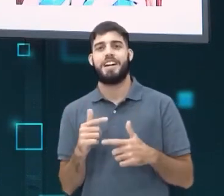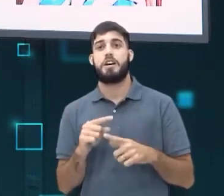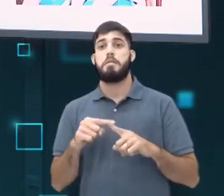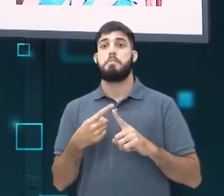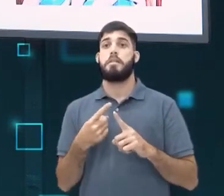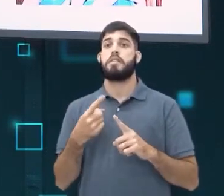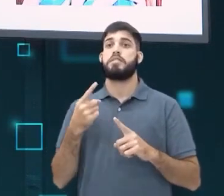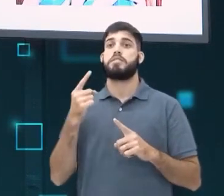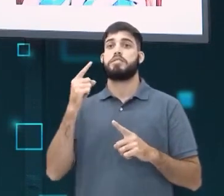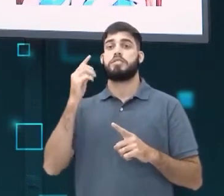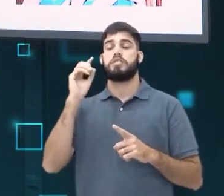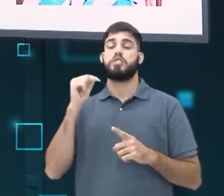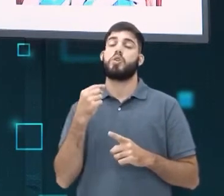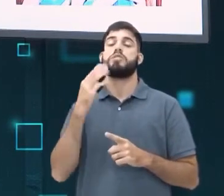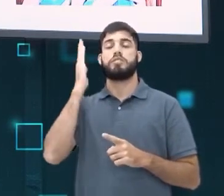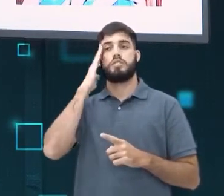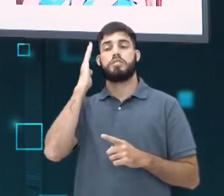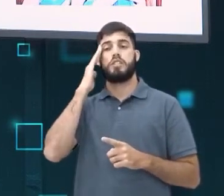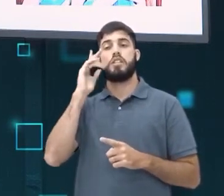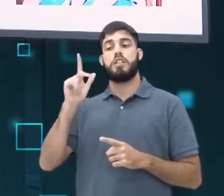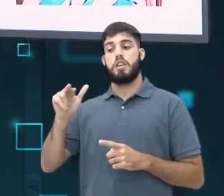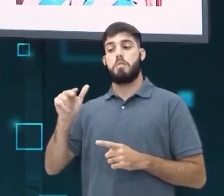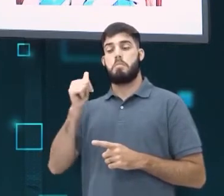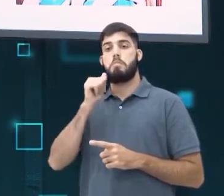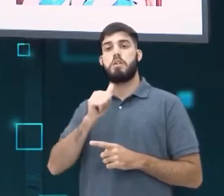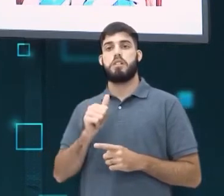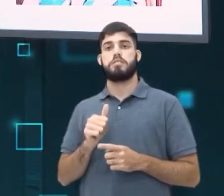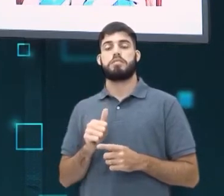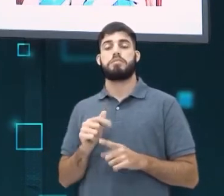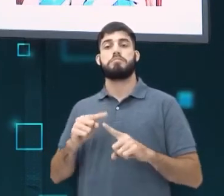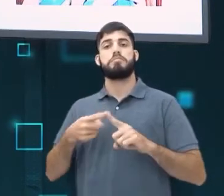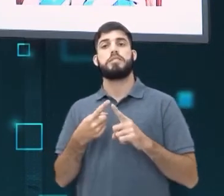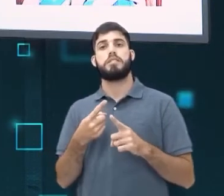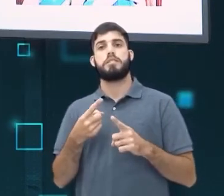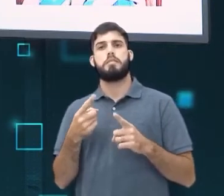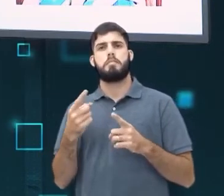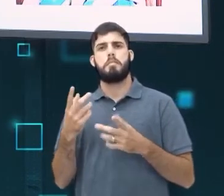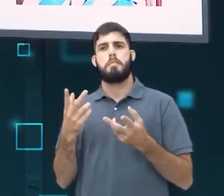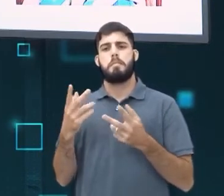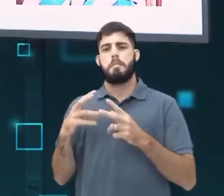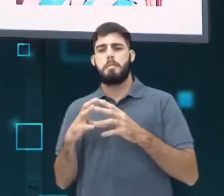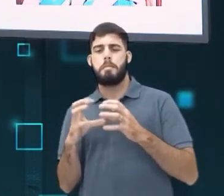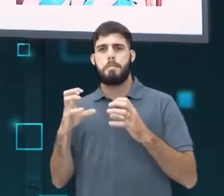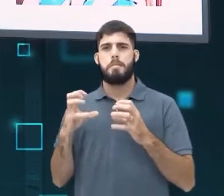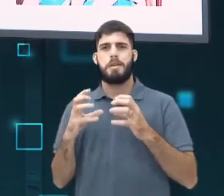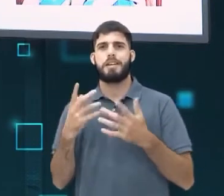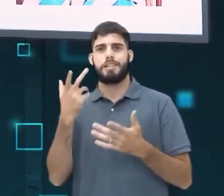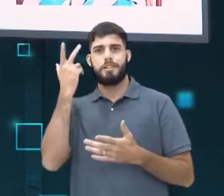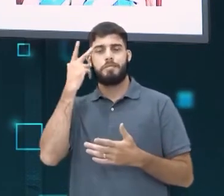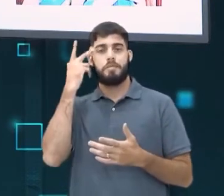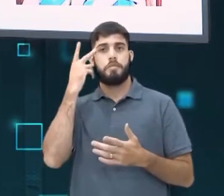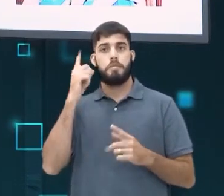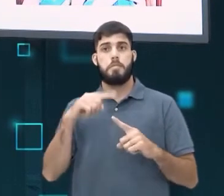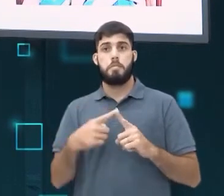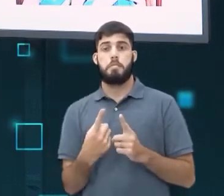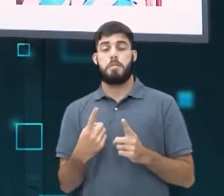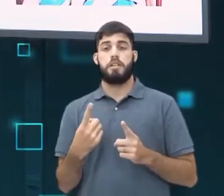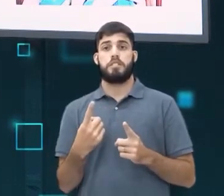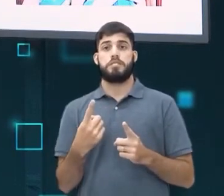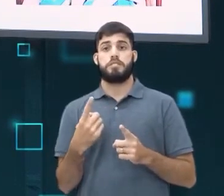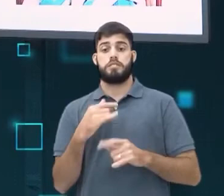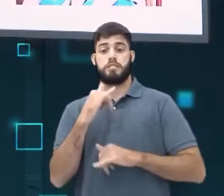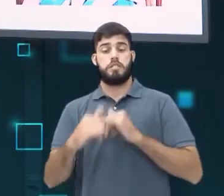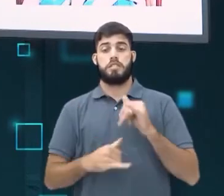irmãs. Que essas briguinhas são normais. Só que a internet parece que é uma terra sem lei. As